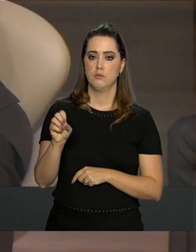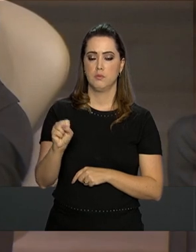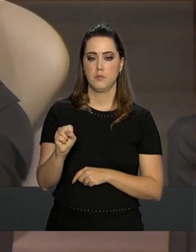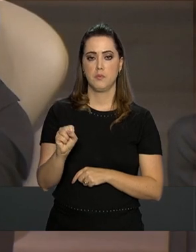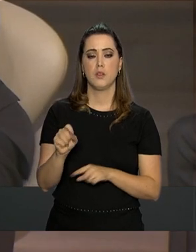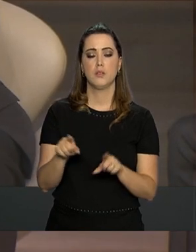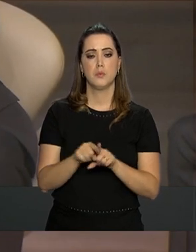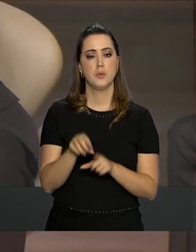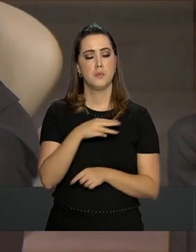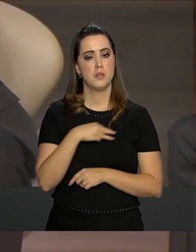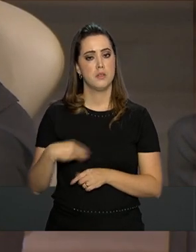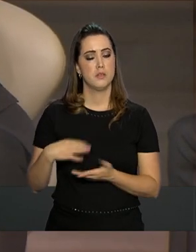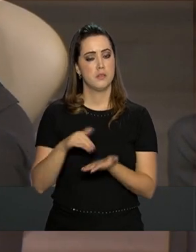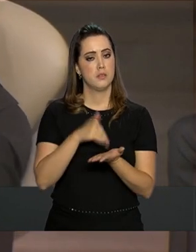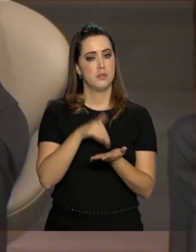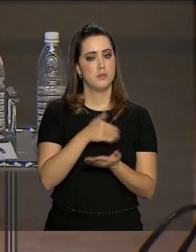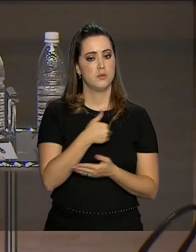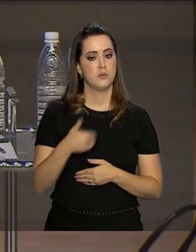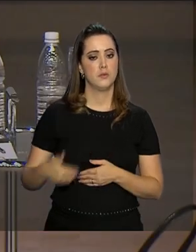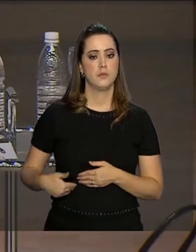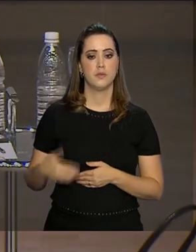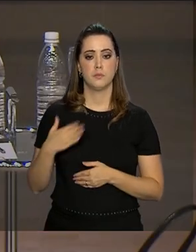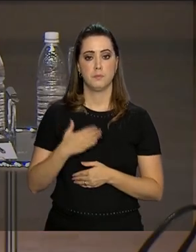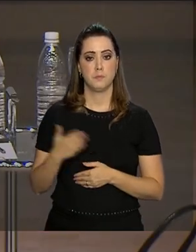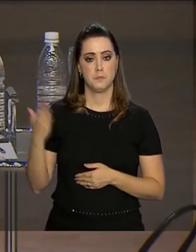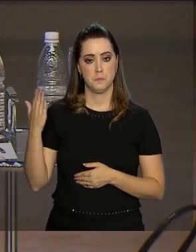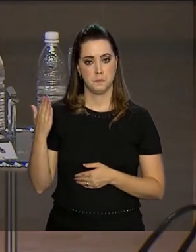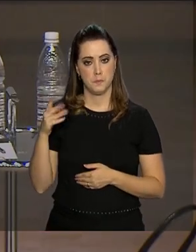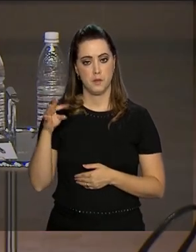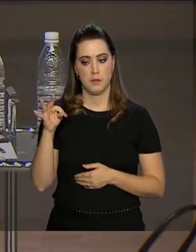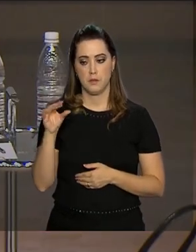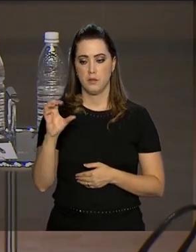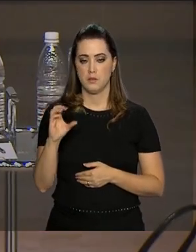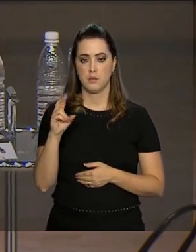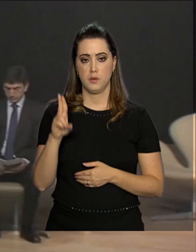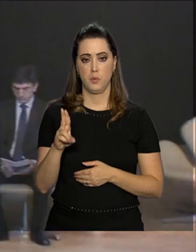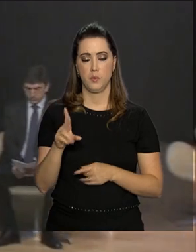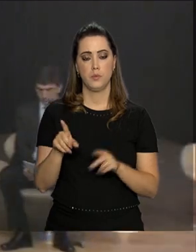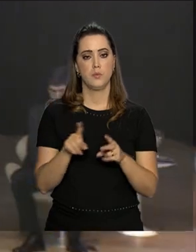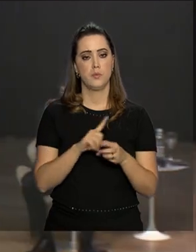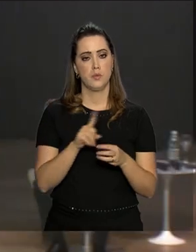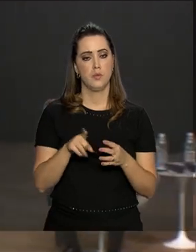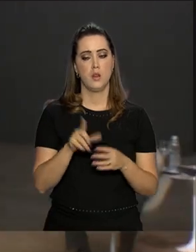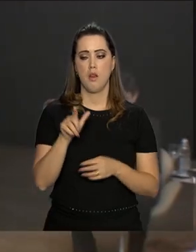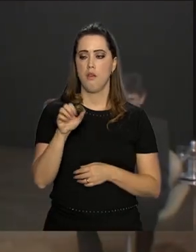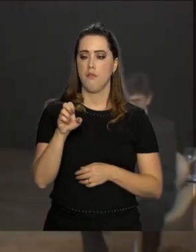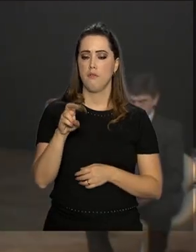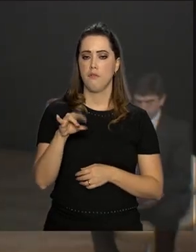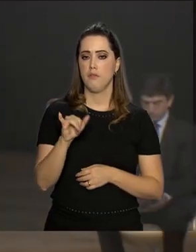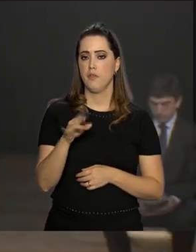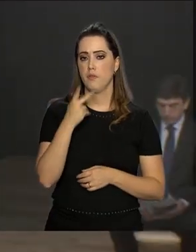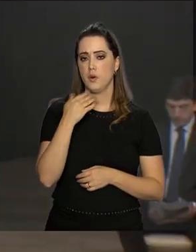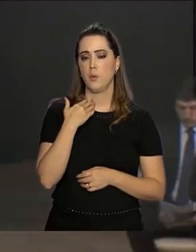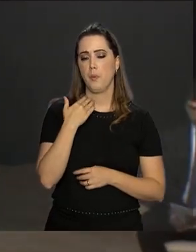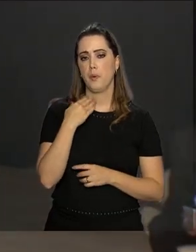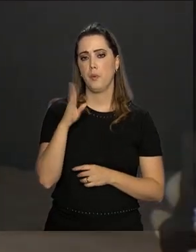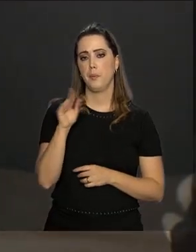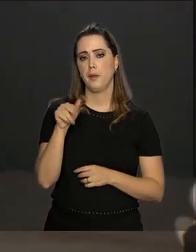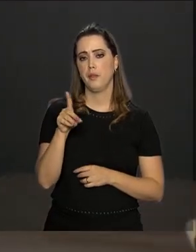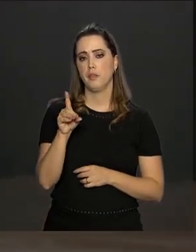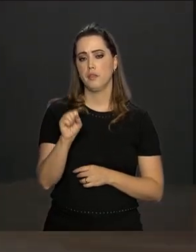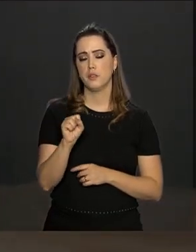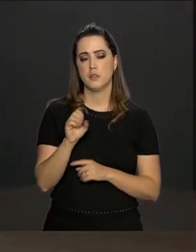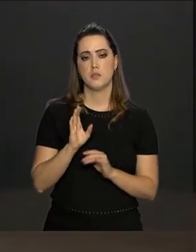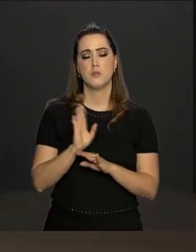os ministros da Secretaria de Governo, Santos Cruz e José Múcio, do Tribunal de Contas da União. Joaquim Levy disse que o banco está preparado para